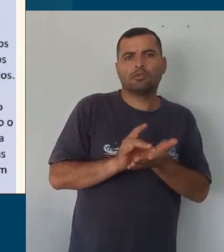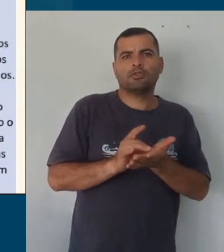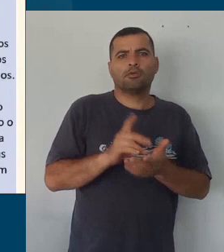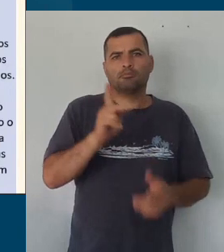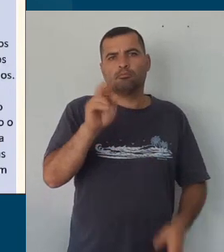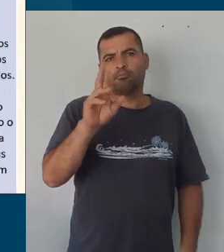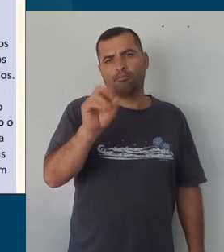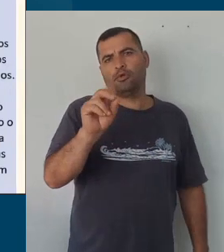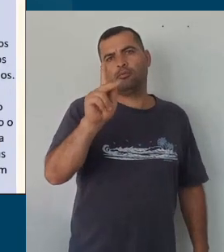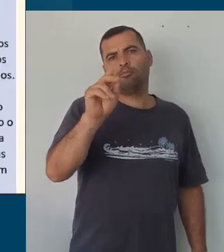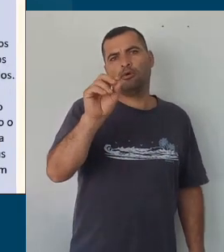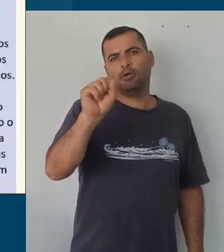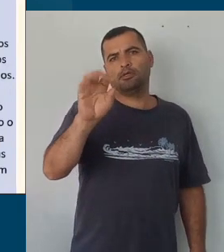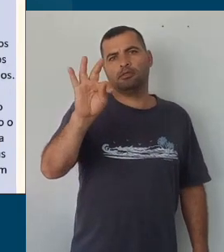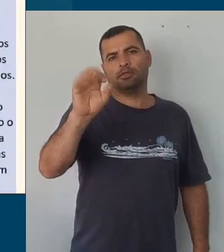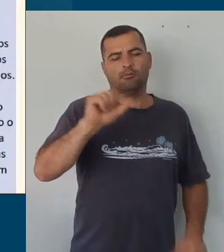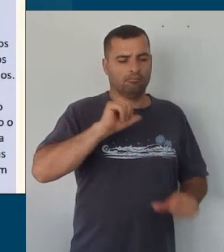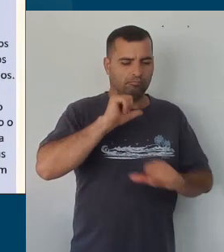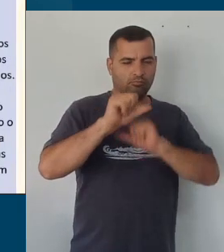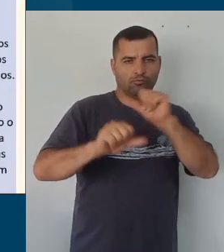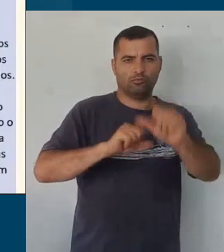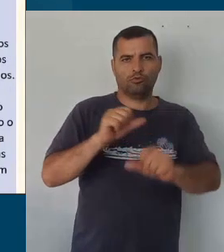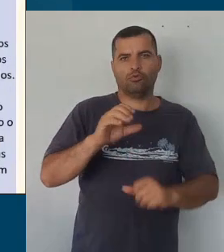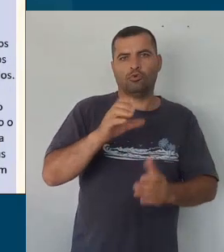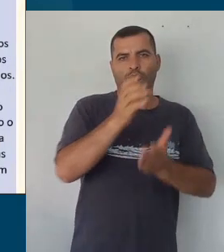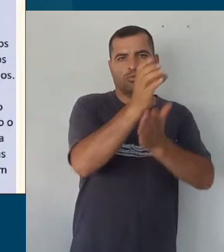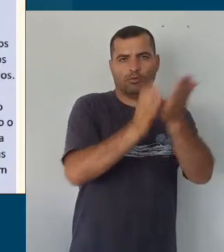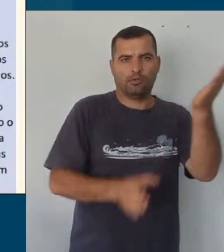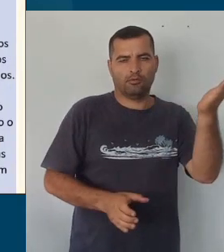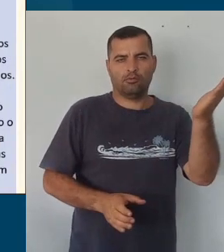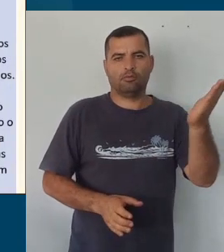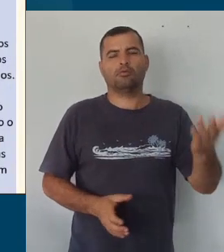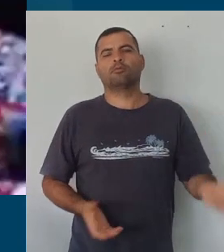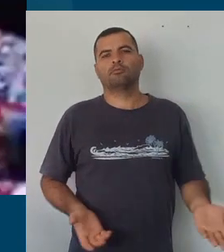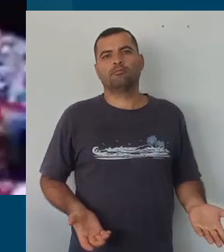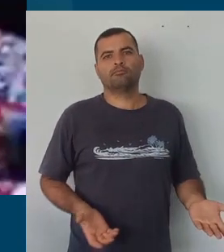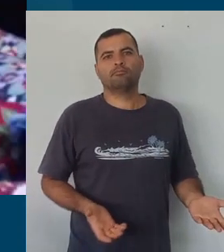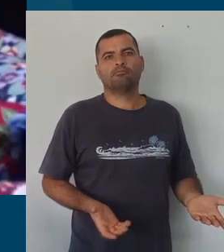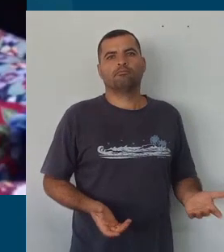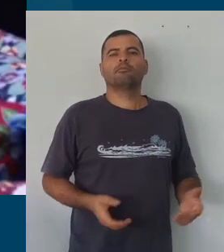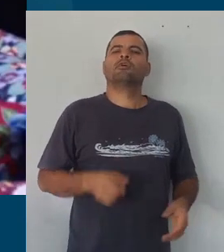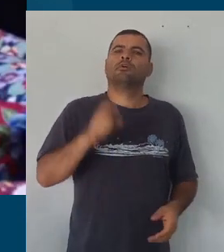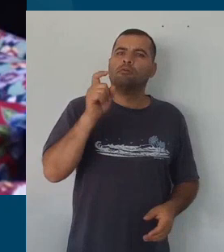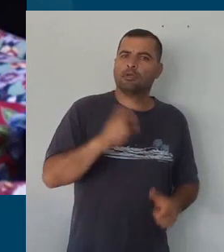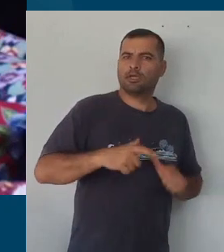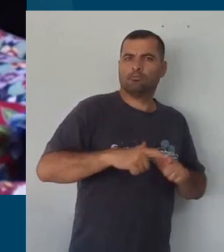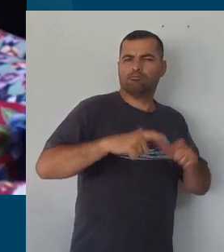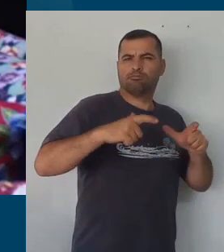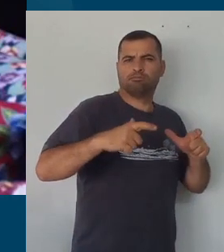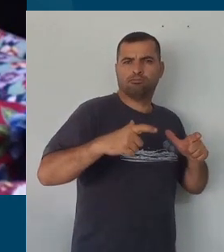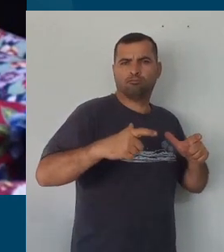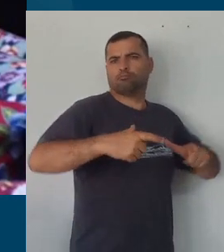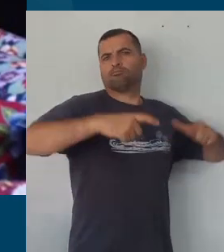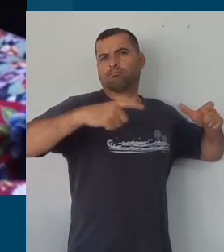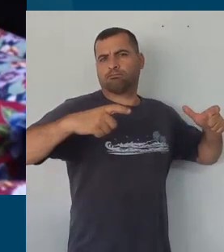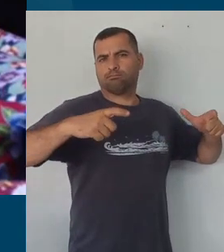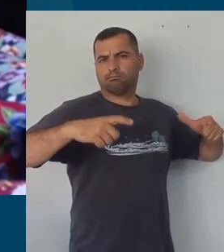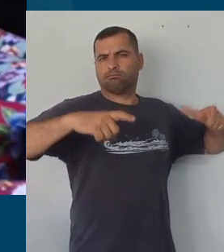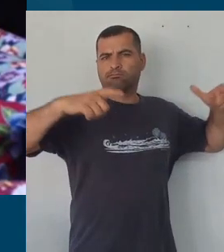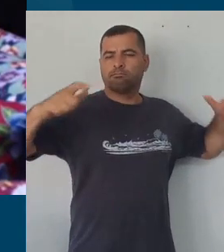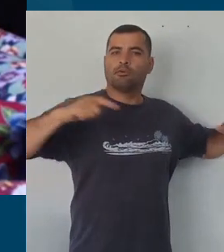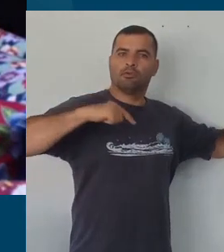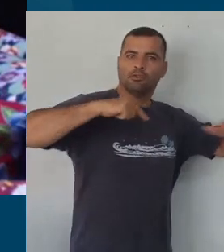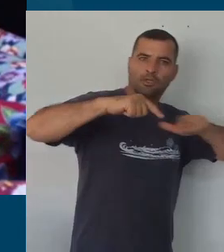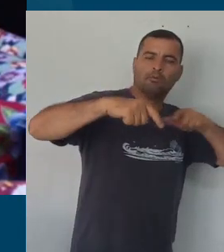currículo, são coisas que vão ser muito expandidas e vão ser trabalhadas necessariamente